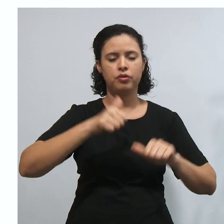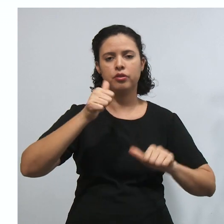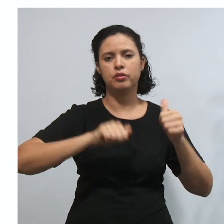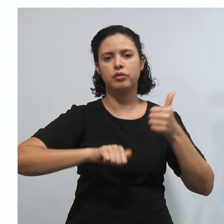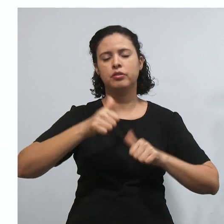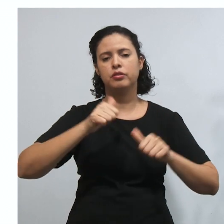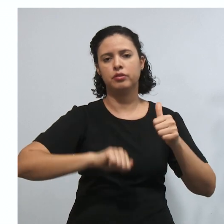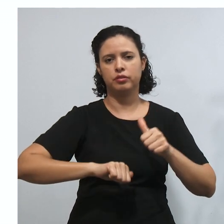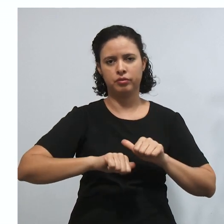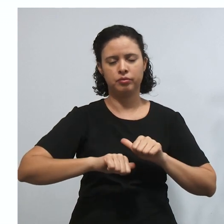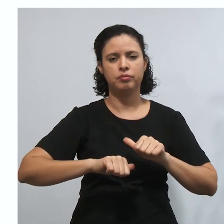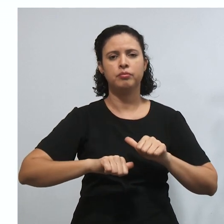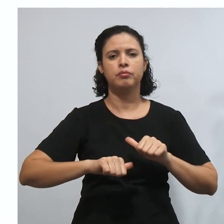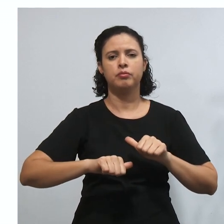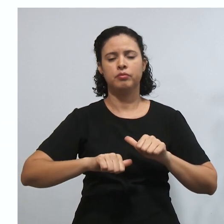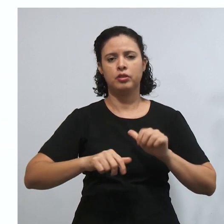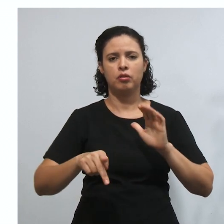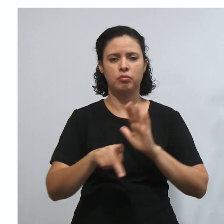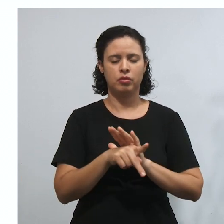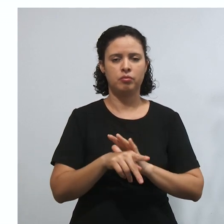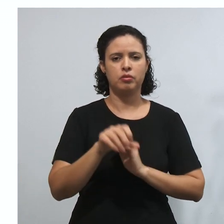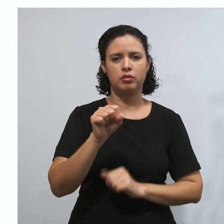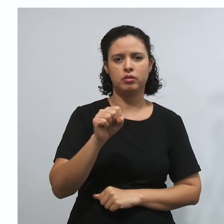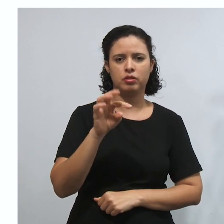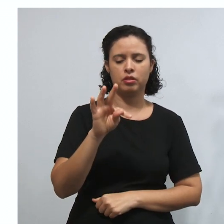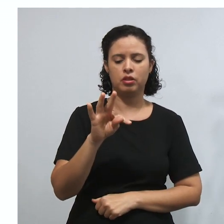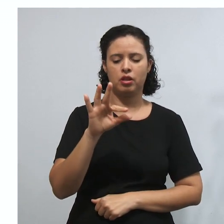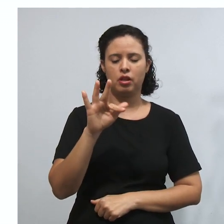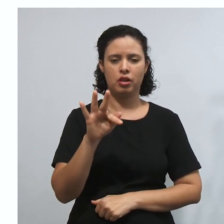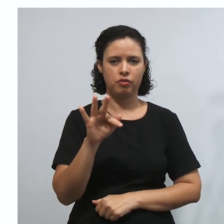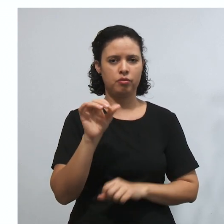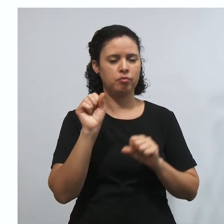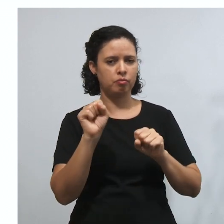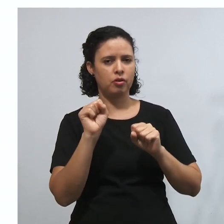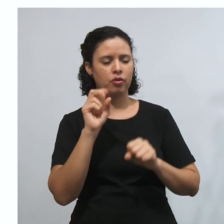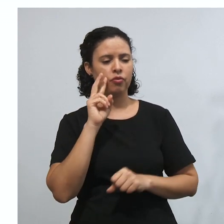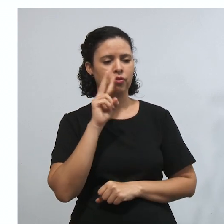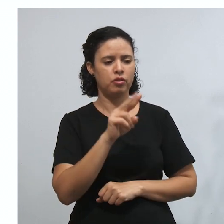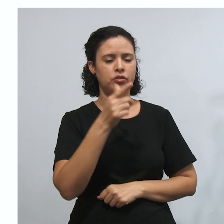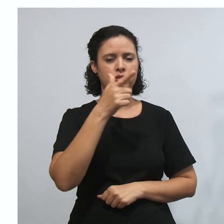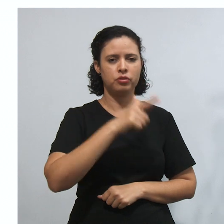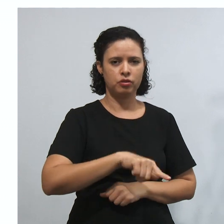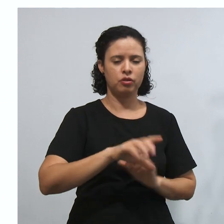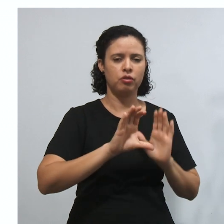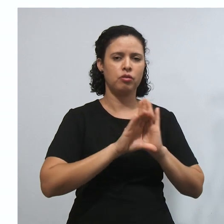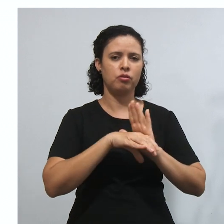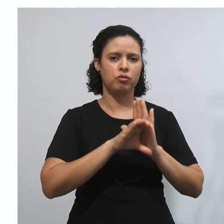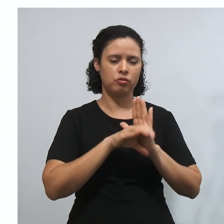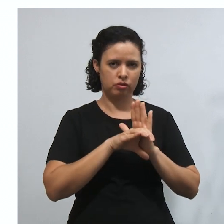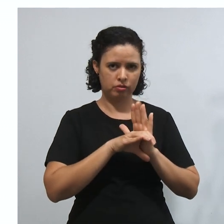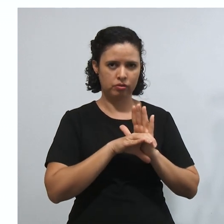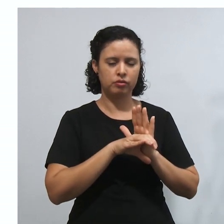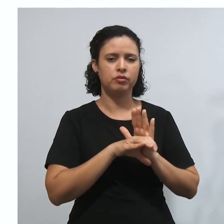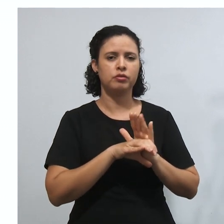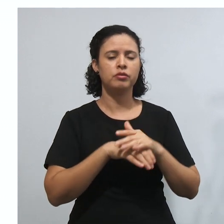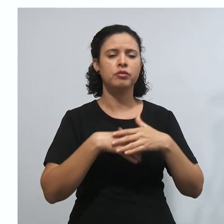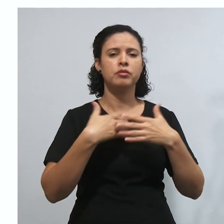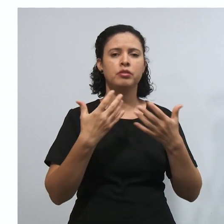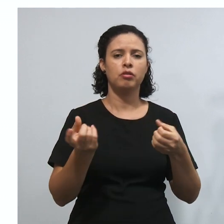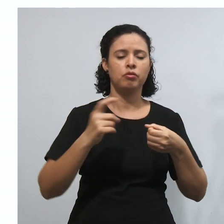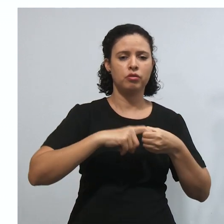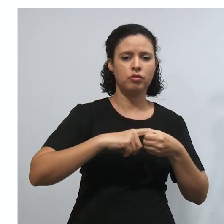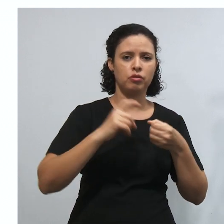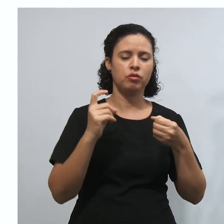e revista, o próprio STF pode rever seus conceitos, ele pode rever a matéria, então não